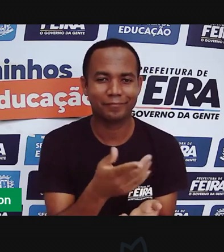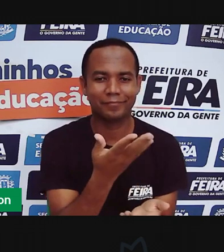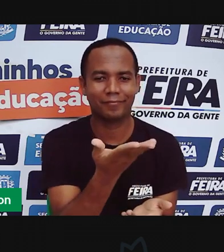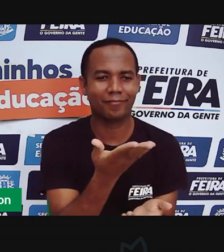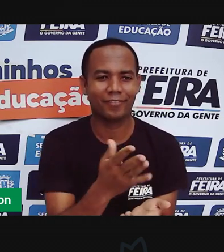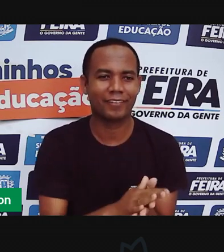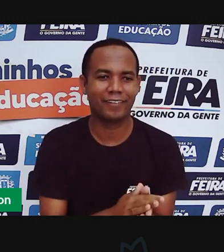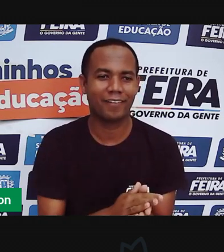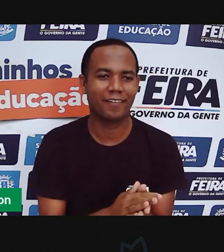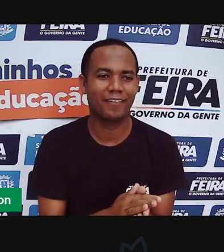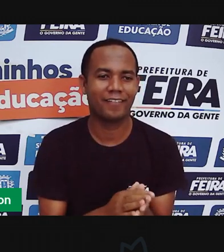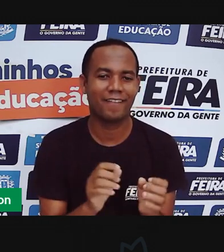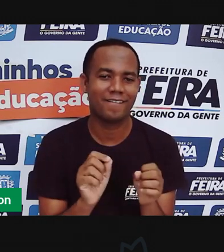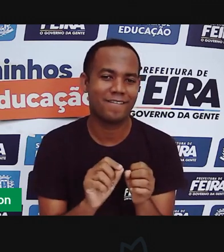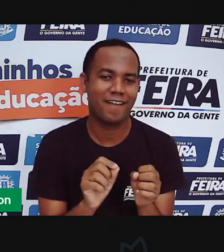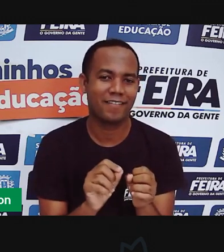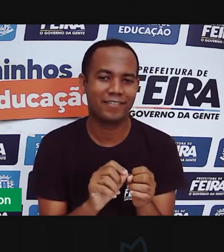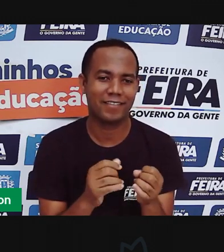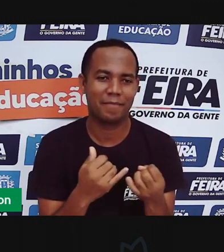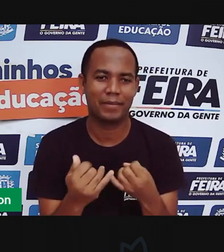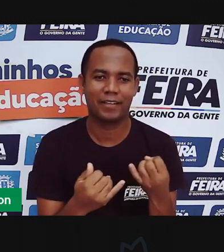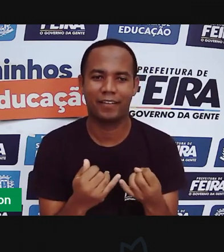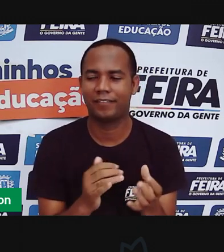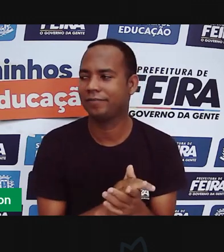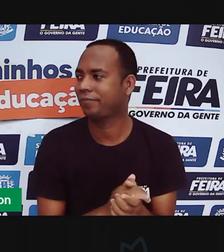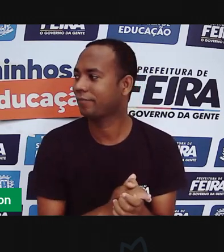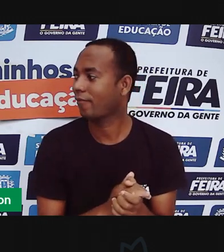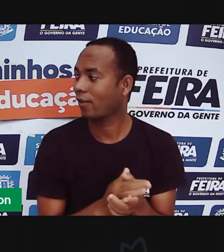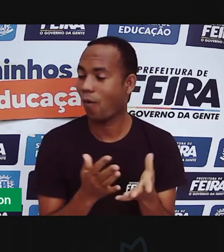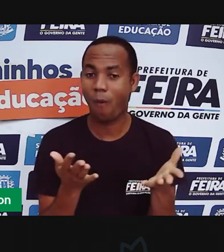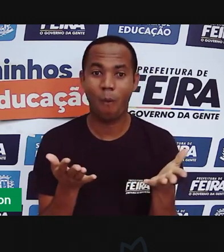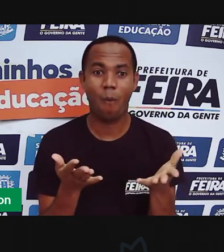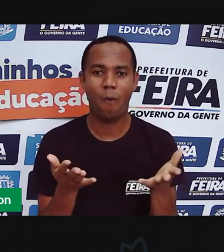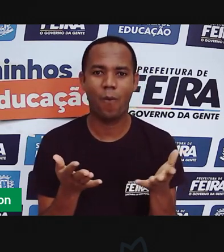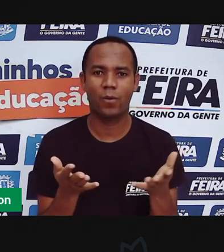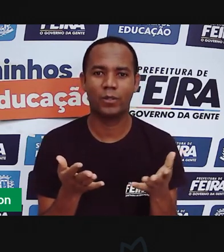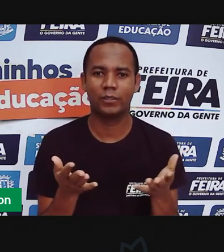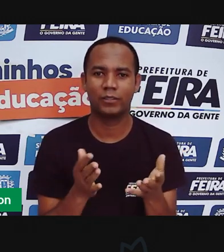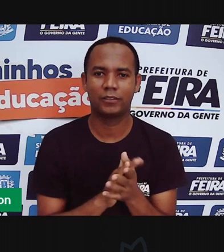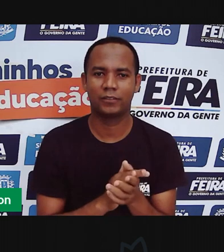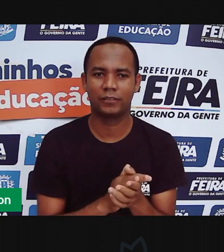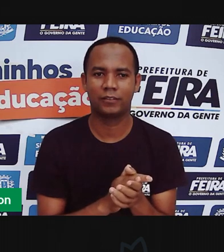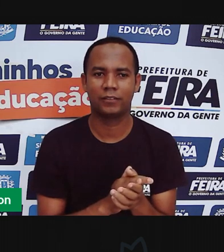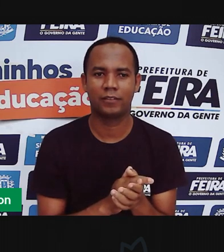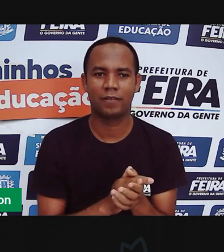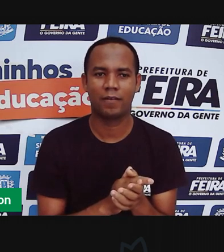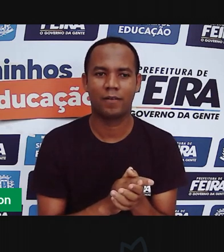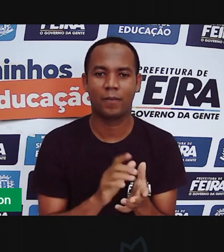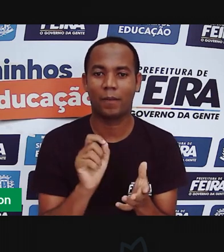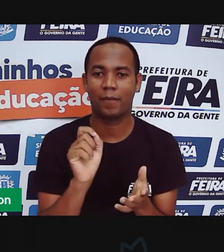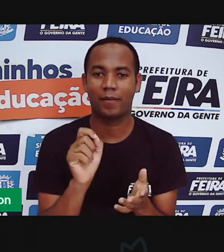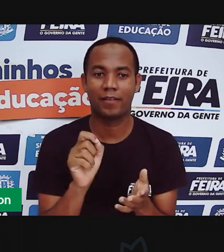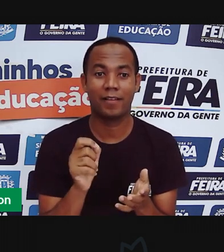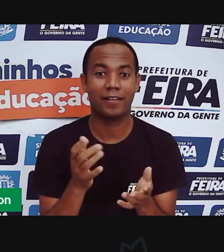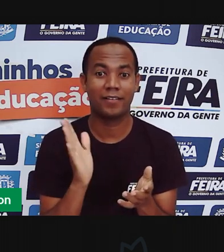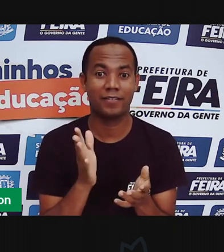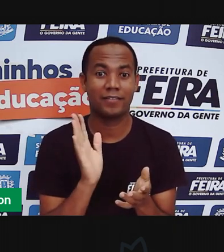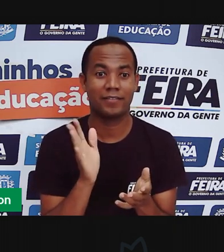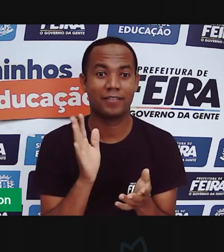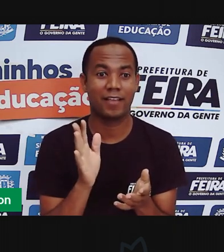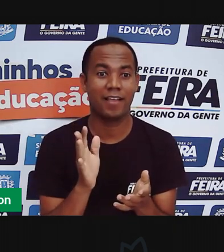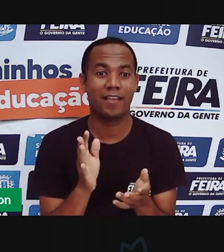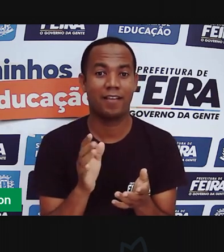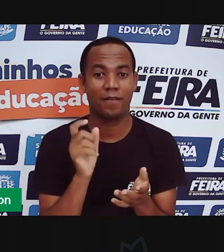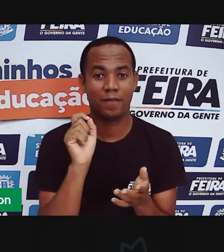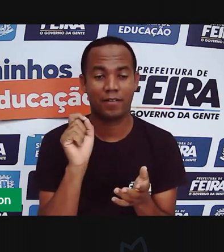Maria, pra vocês. Vamos lá? E hoje, né? Vamos fazer um biboquê. Que, inclusive, a gente já falou